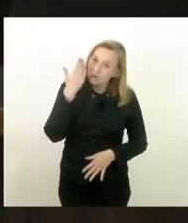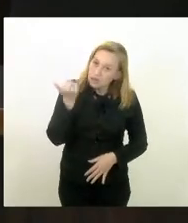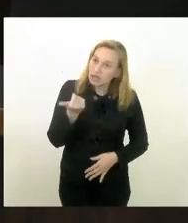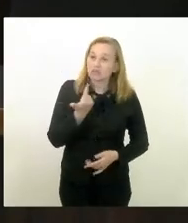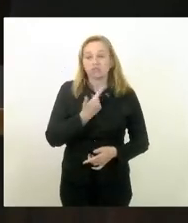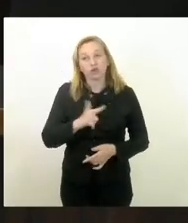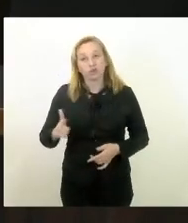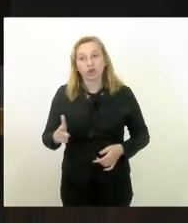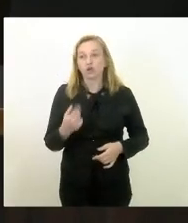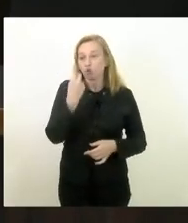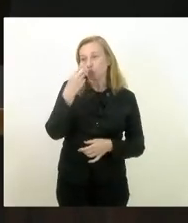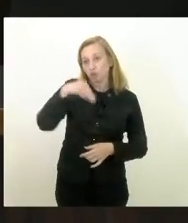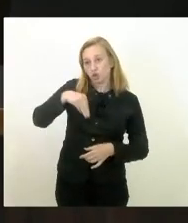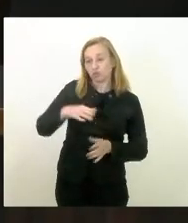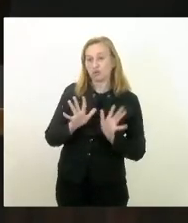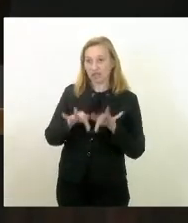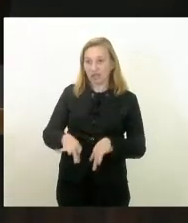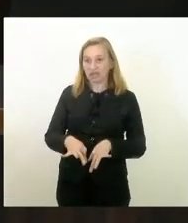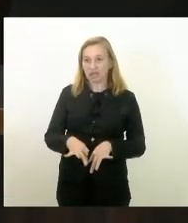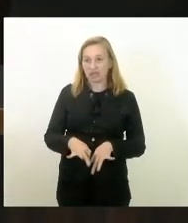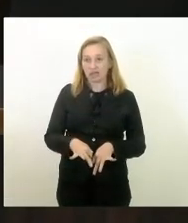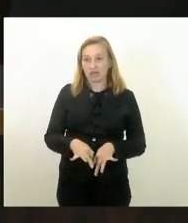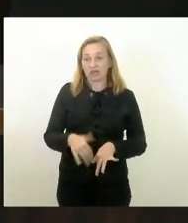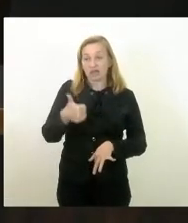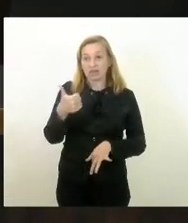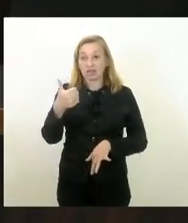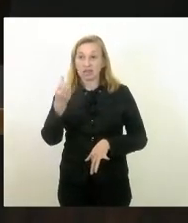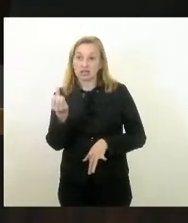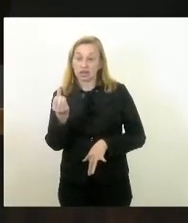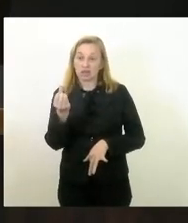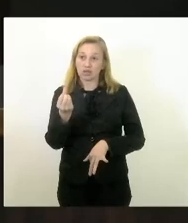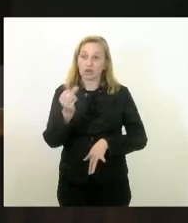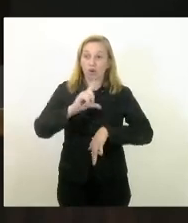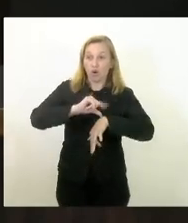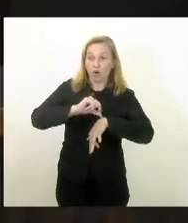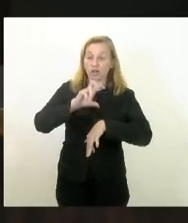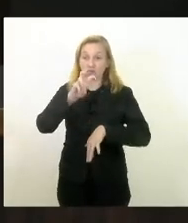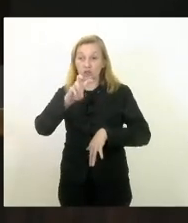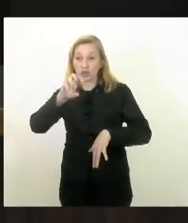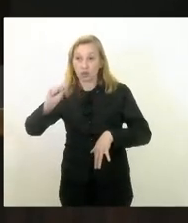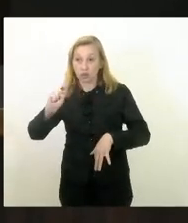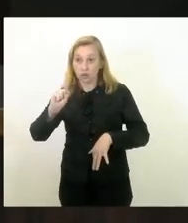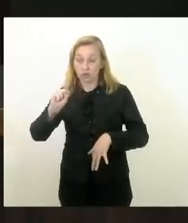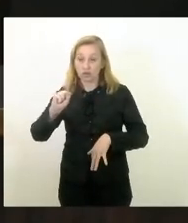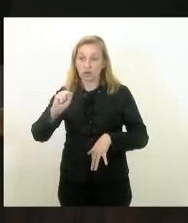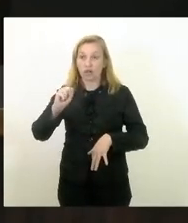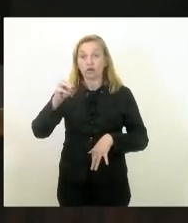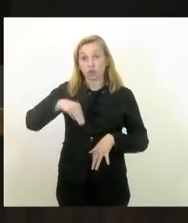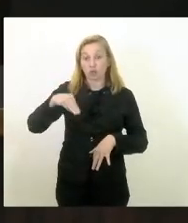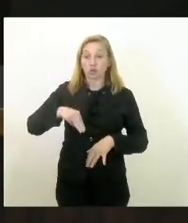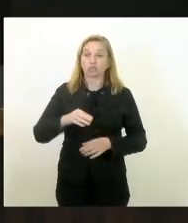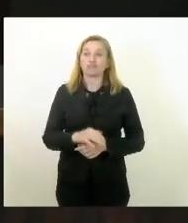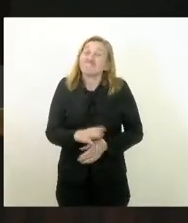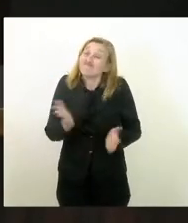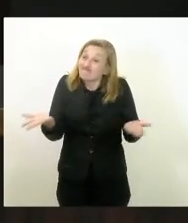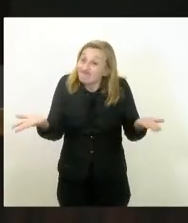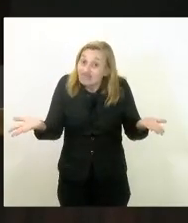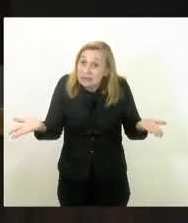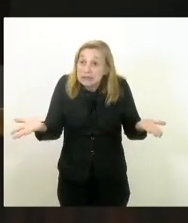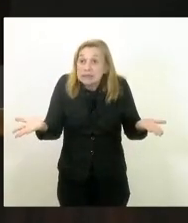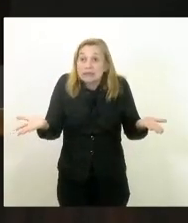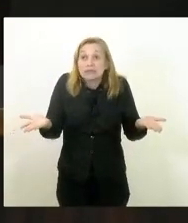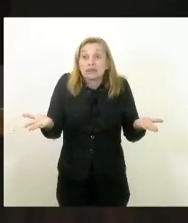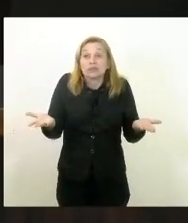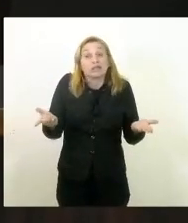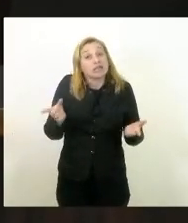não temos tem um minuto para encerrar 16 horas 58 minutos 57 segundos a vossa excelência quer